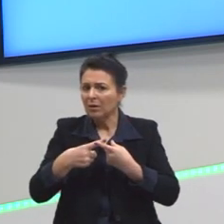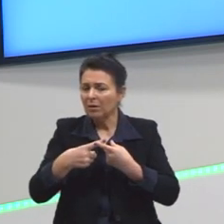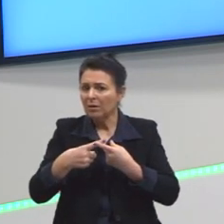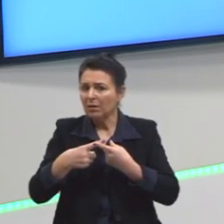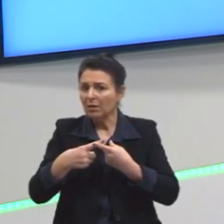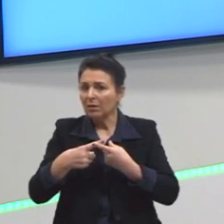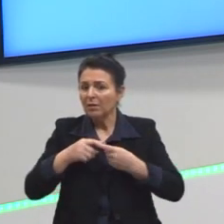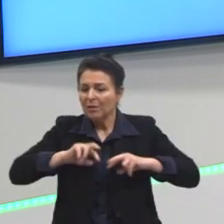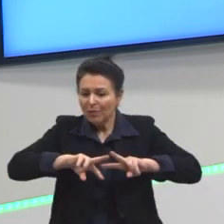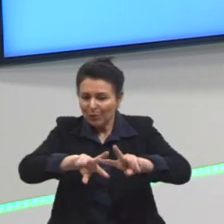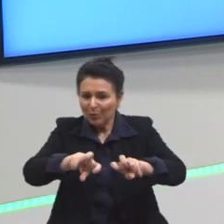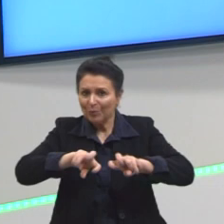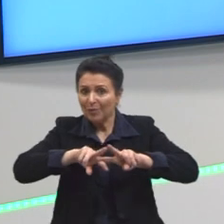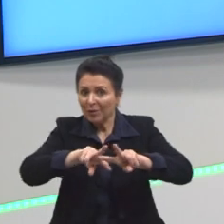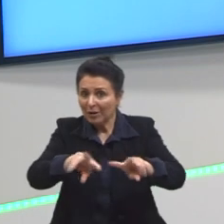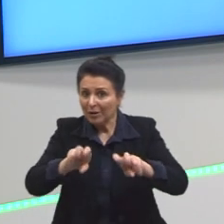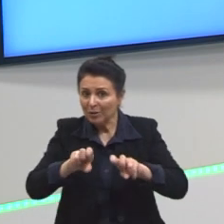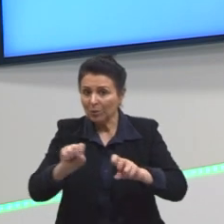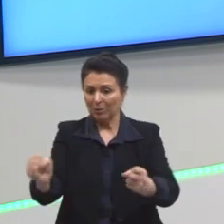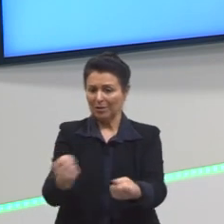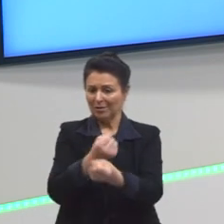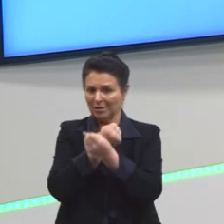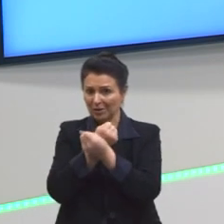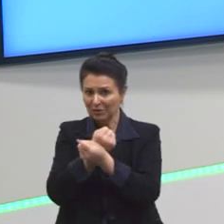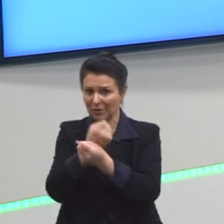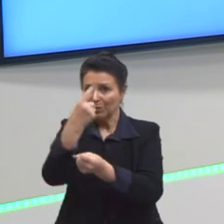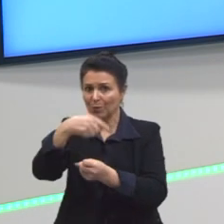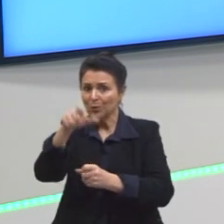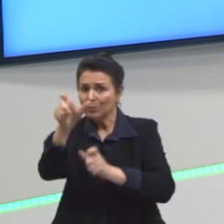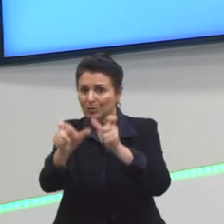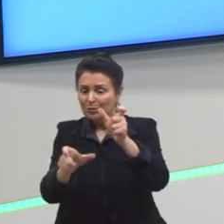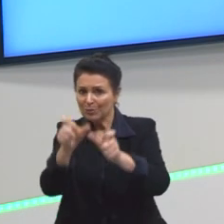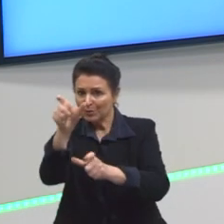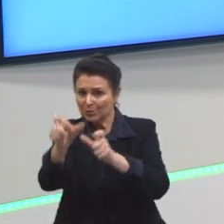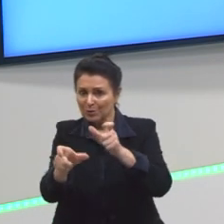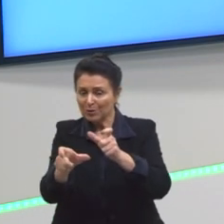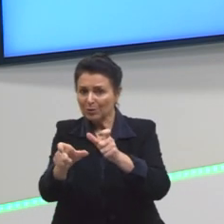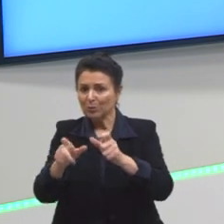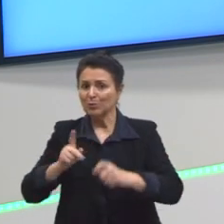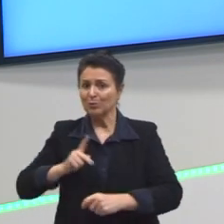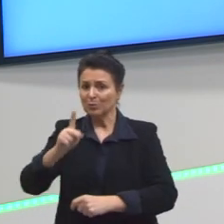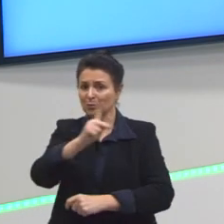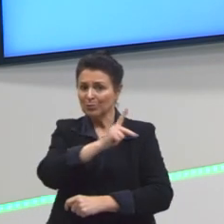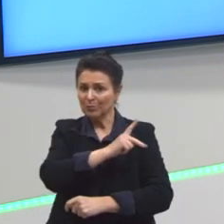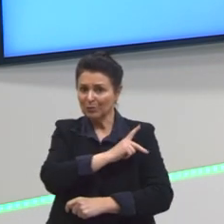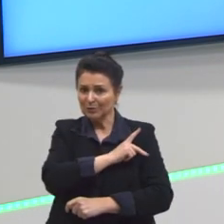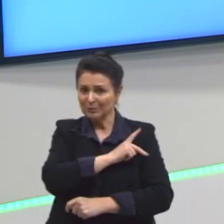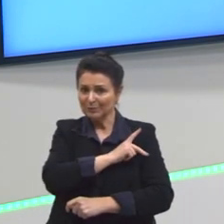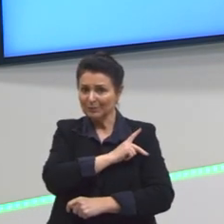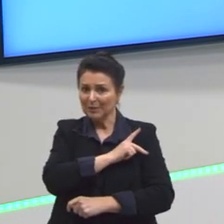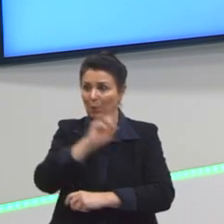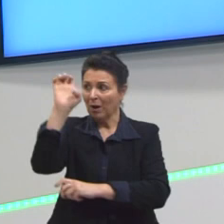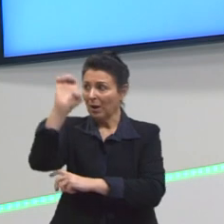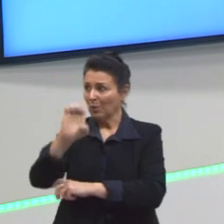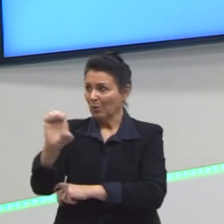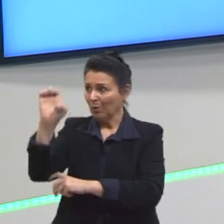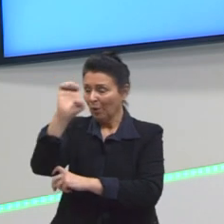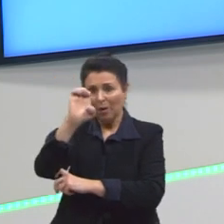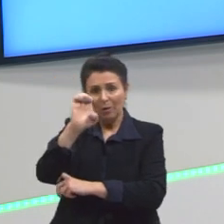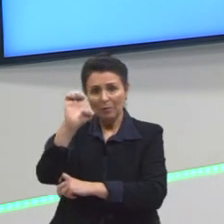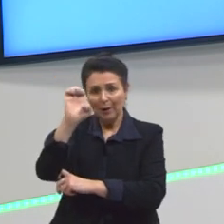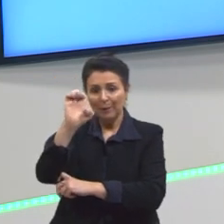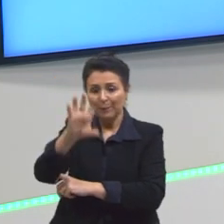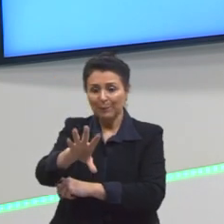Explorando e escravizando outros povos. Essa riqueza inicial da Europa é retirada das colônias